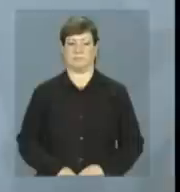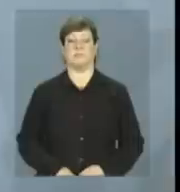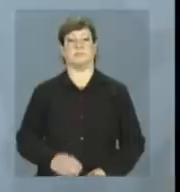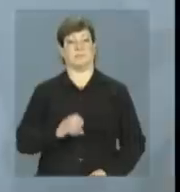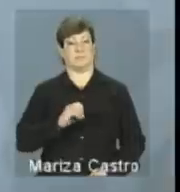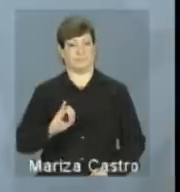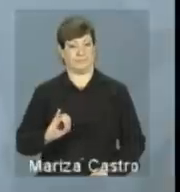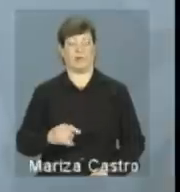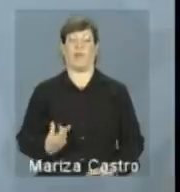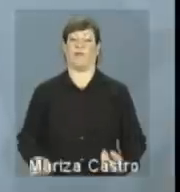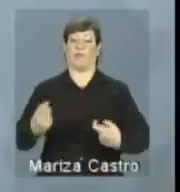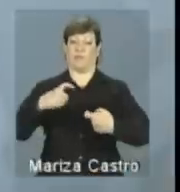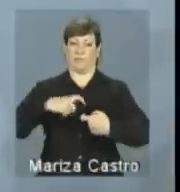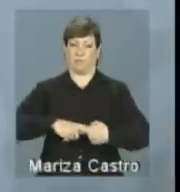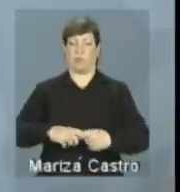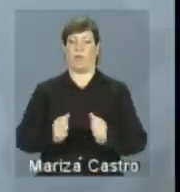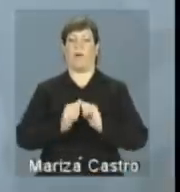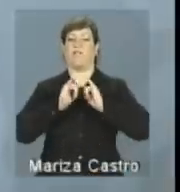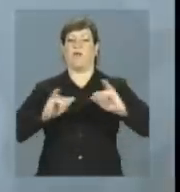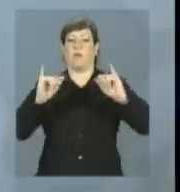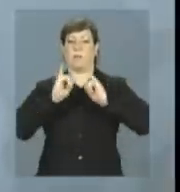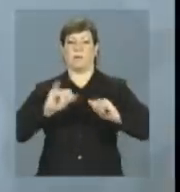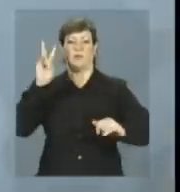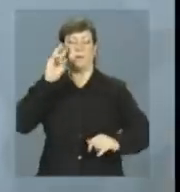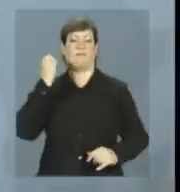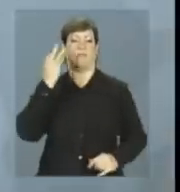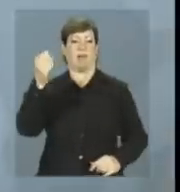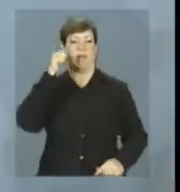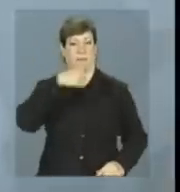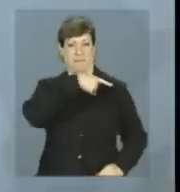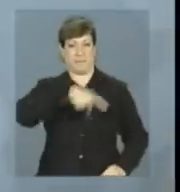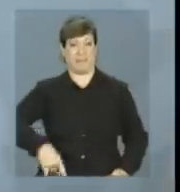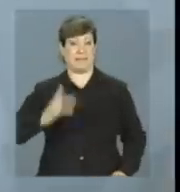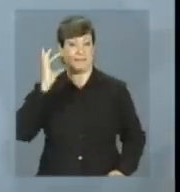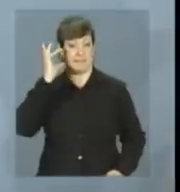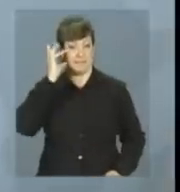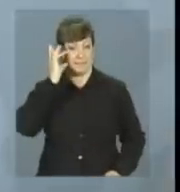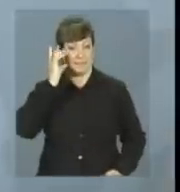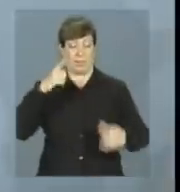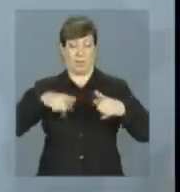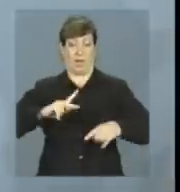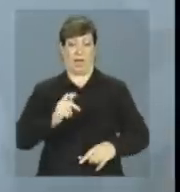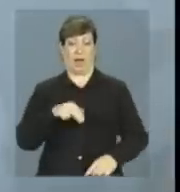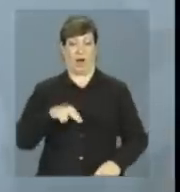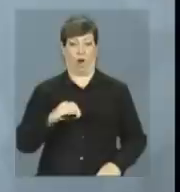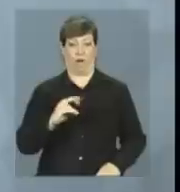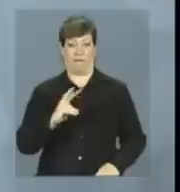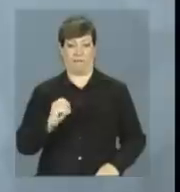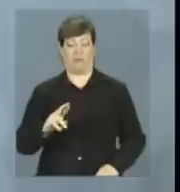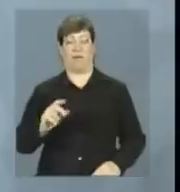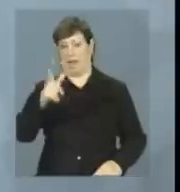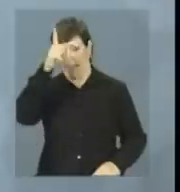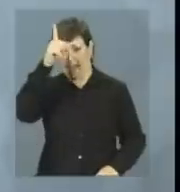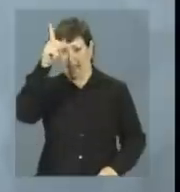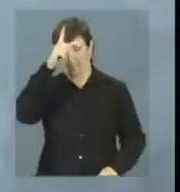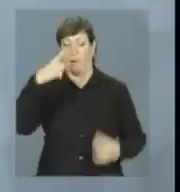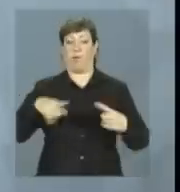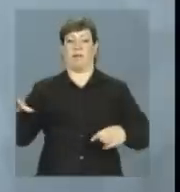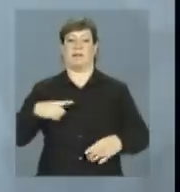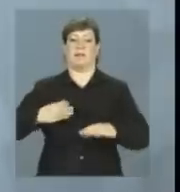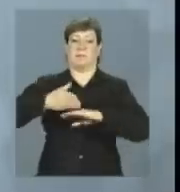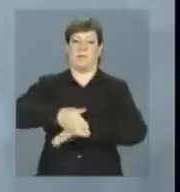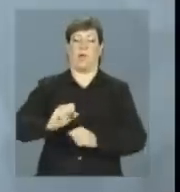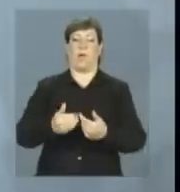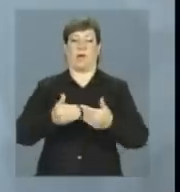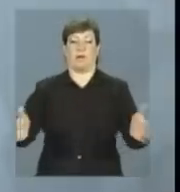Olá, voltamos com informações da viagem da presidenta Dilma Rousseff a Hanover, Alemanha, onde participa hoje da abertura da